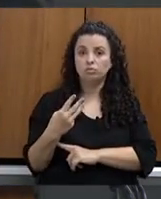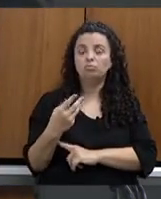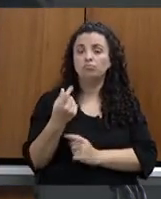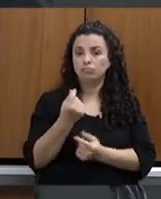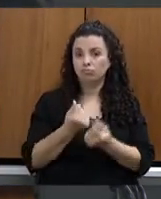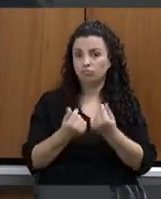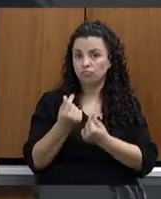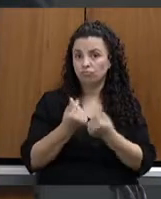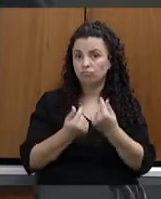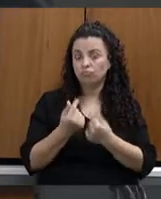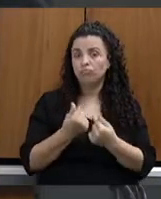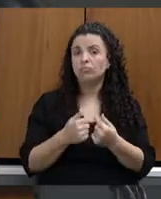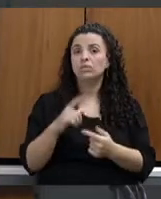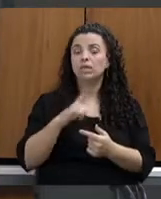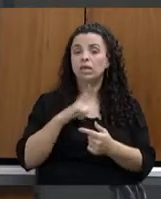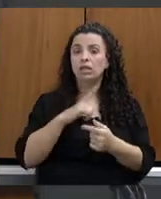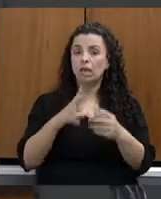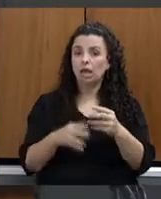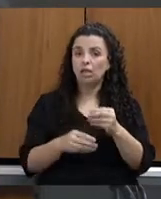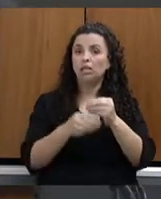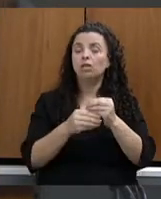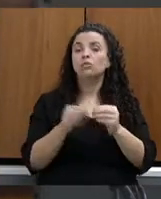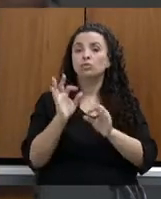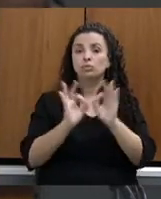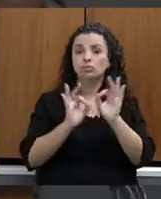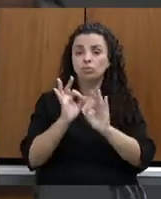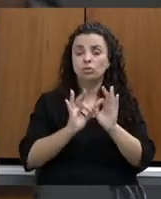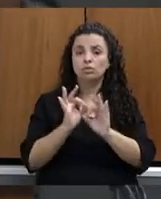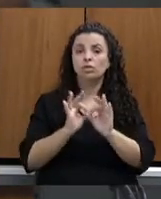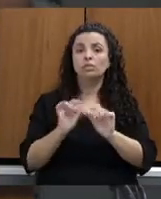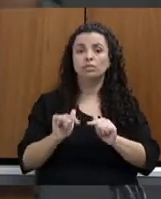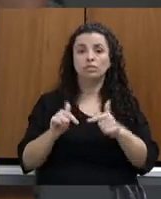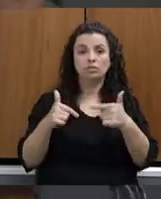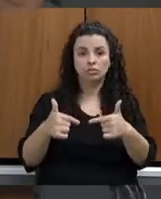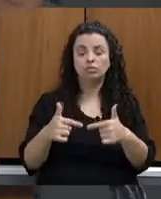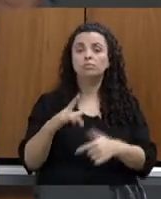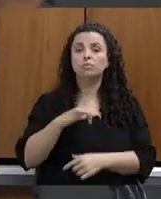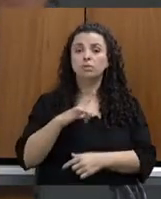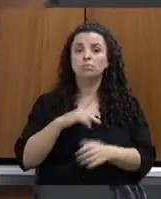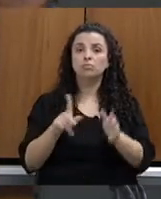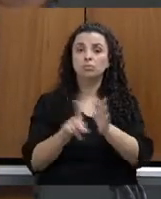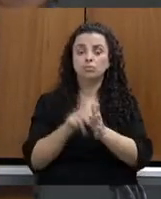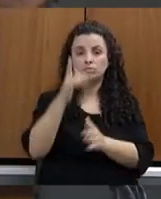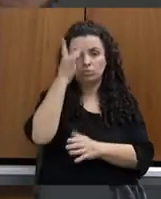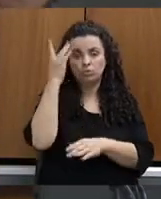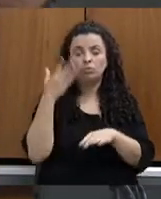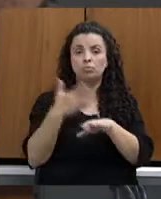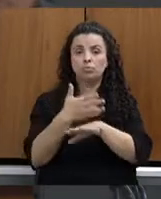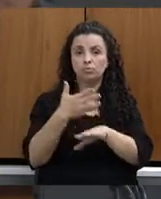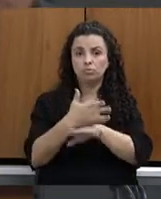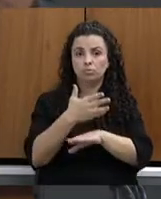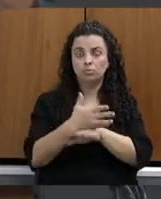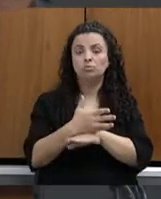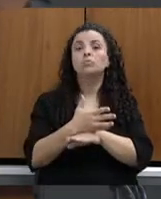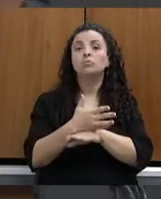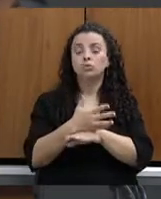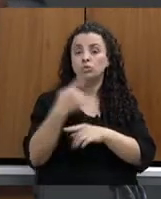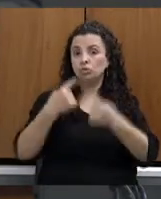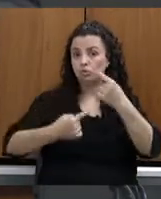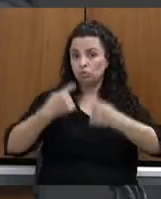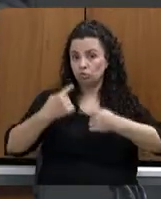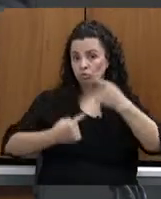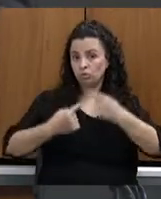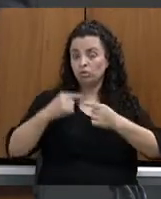segurar a execução dos projetos e atividades demandadas pelos participantes dos processos de discussão participativa da